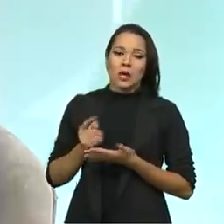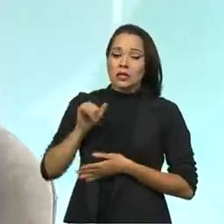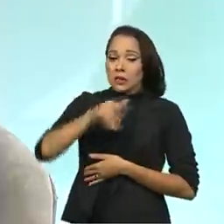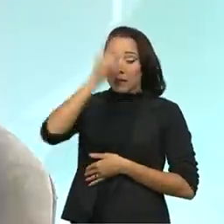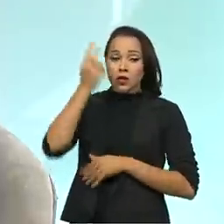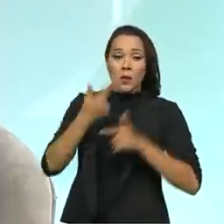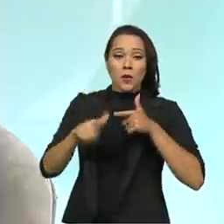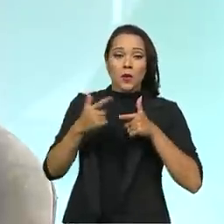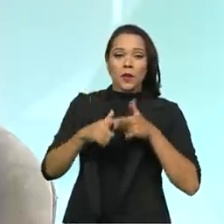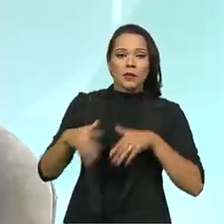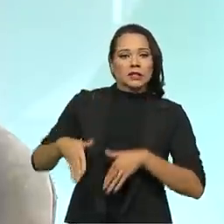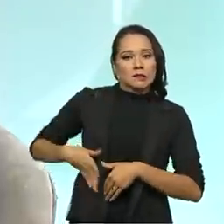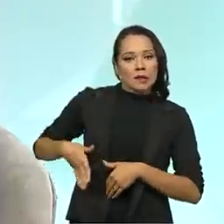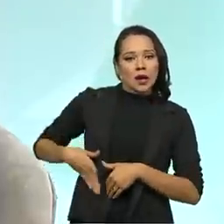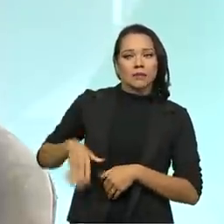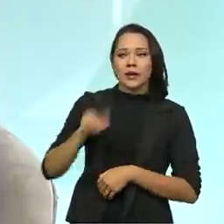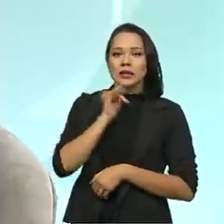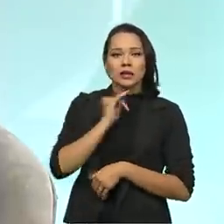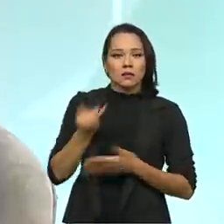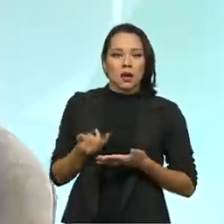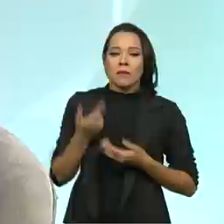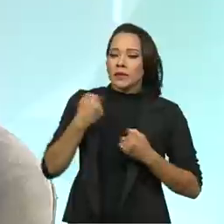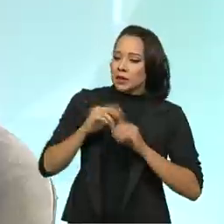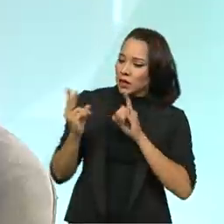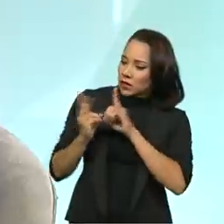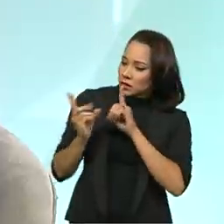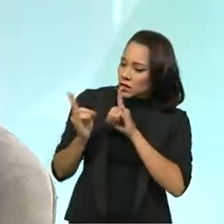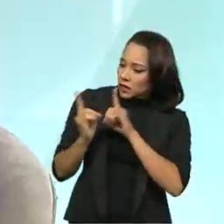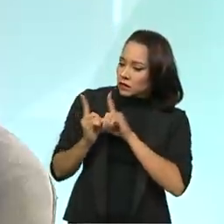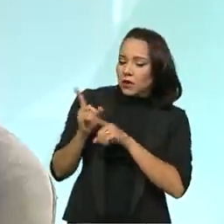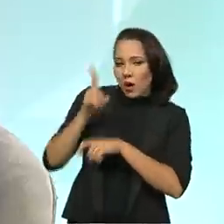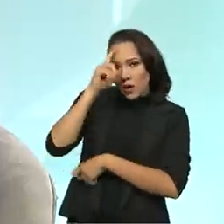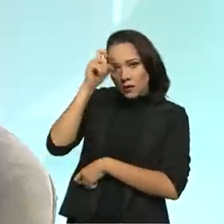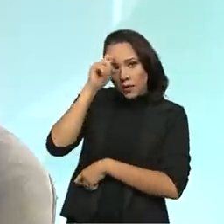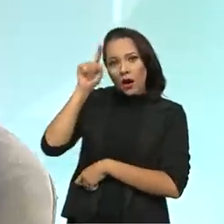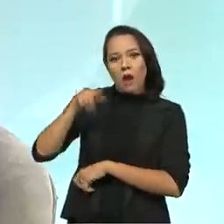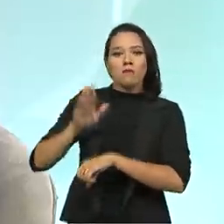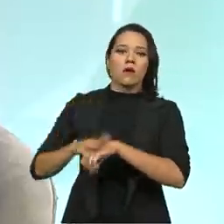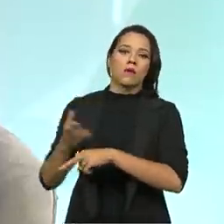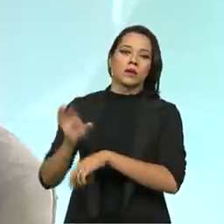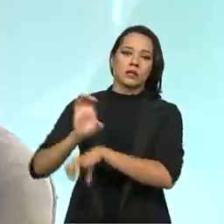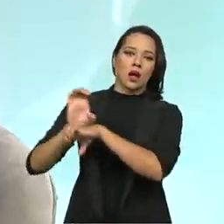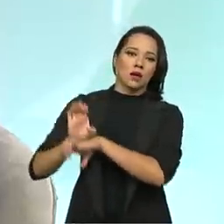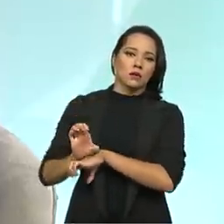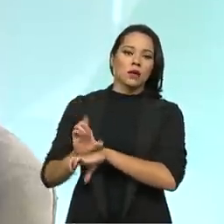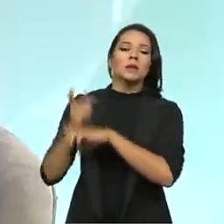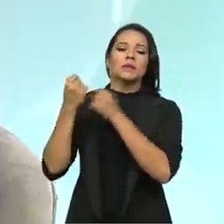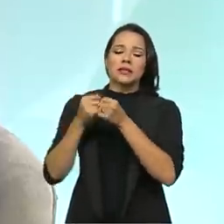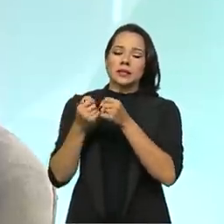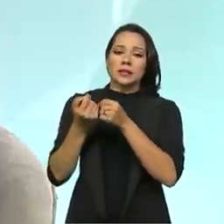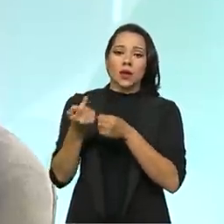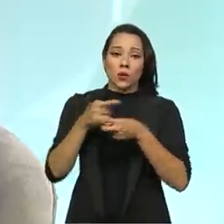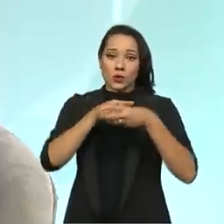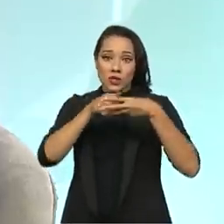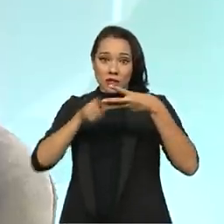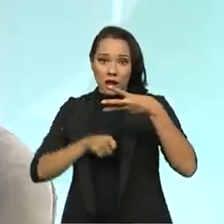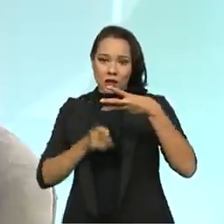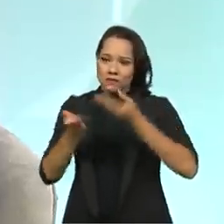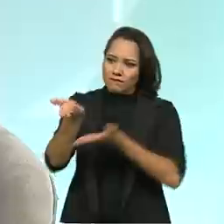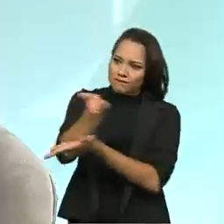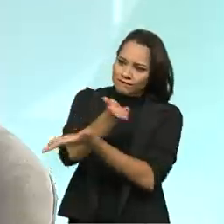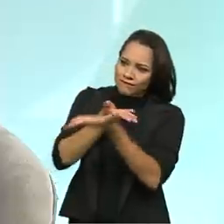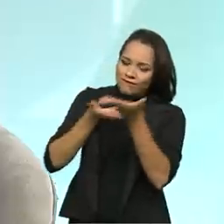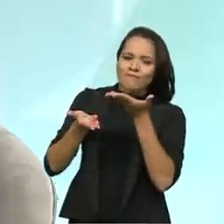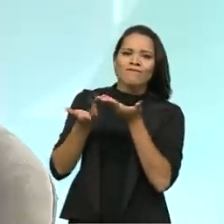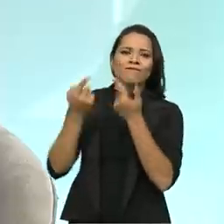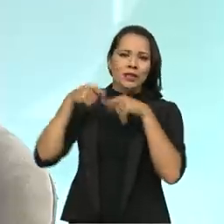pessoa está com problema de pâncreas, por exemplo, ela precisa do atendimento hospitalar que é prestado pelo estado. Então, tem que ter uma sinergia entre esses três entes